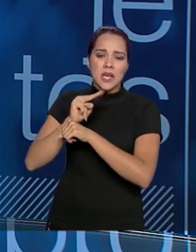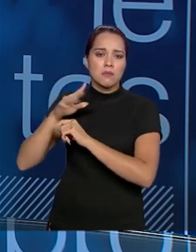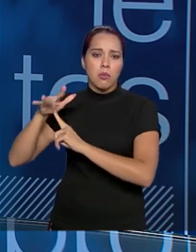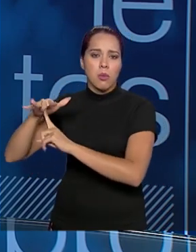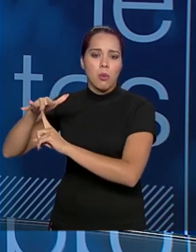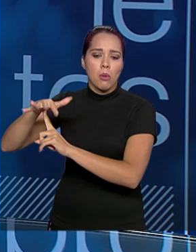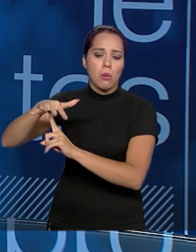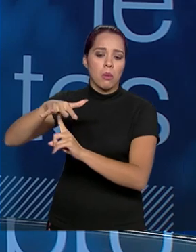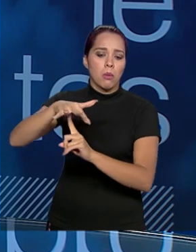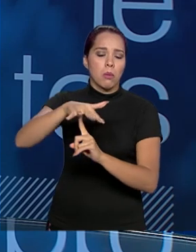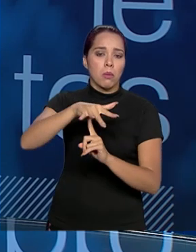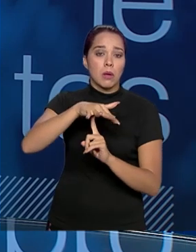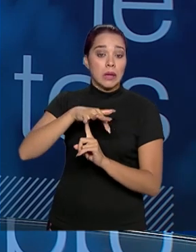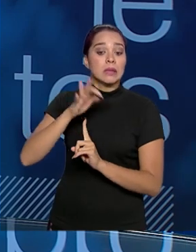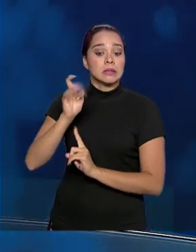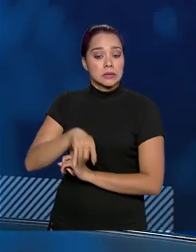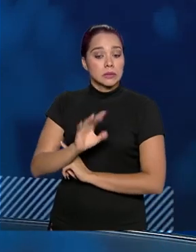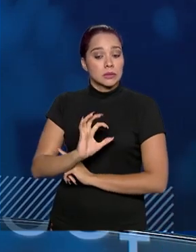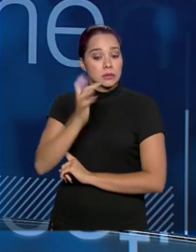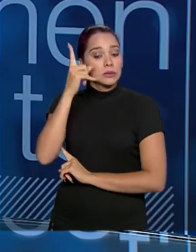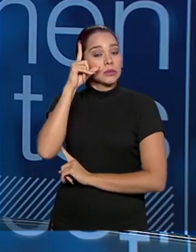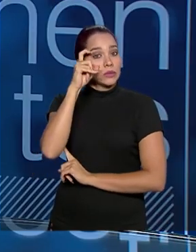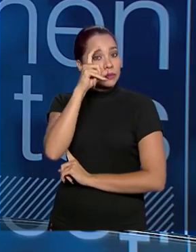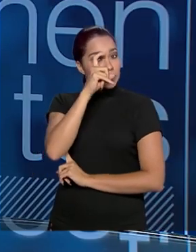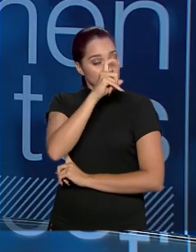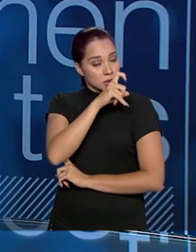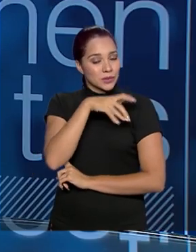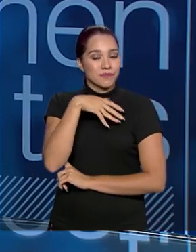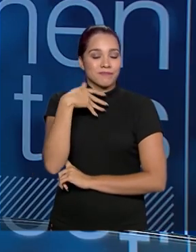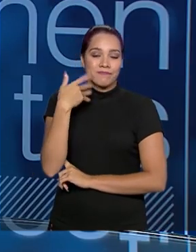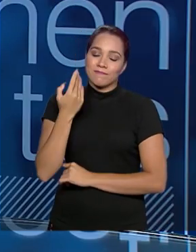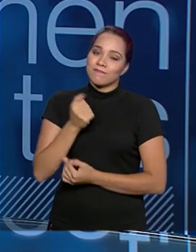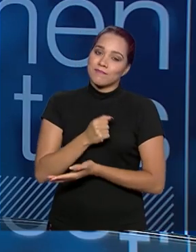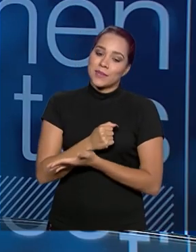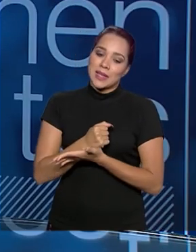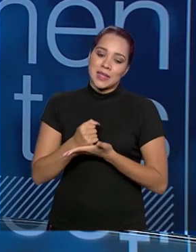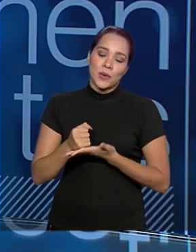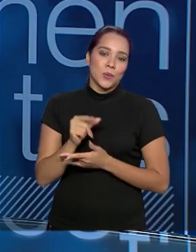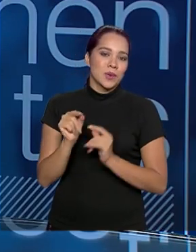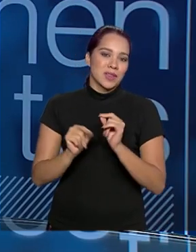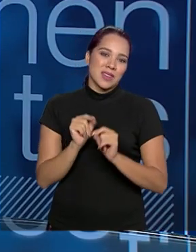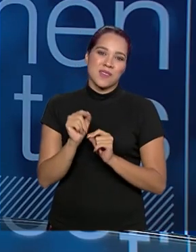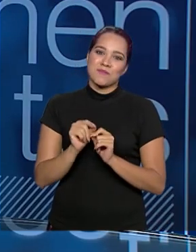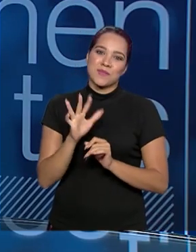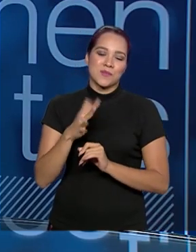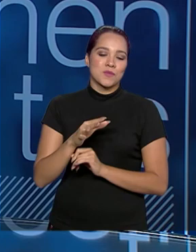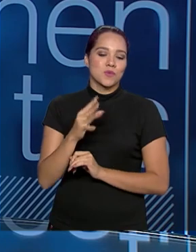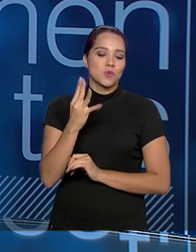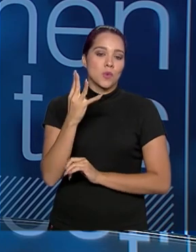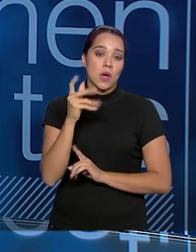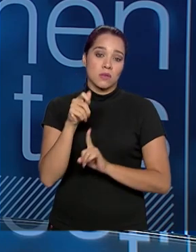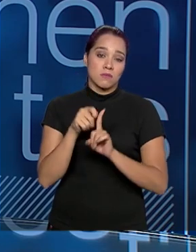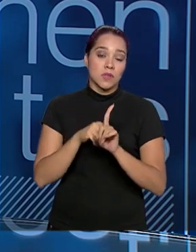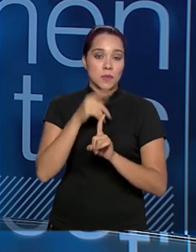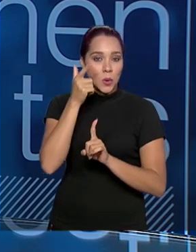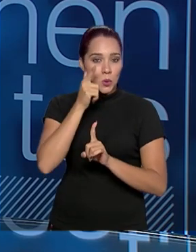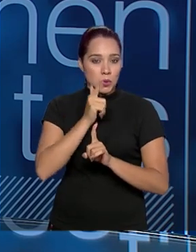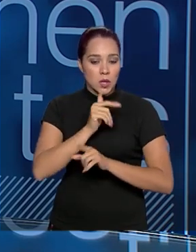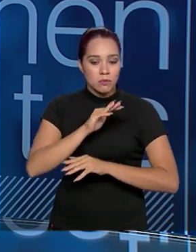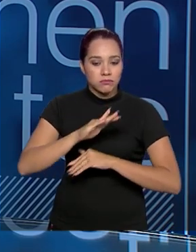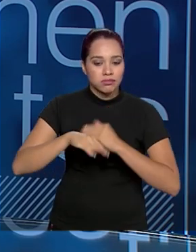era uma situação realmente bem complicada, que a gente perdeu aí uns bons três, quatro meses para conseguir se